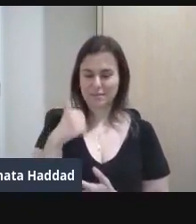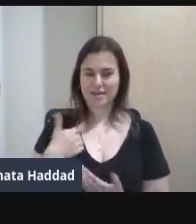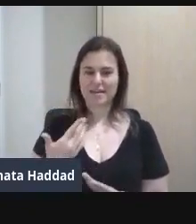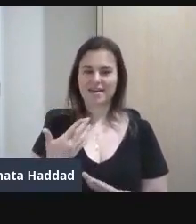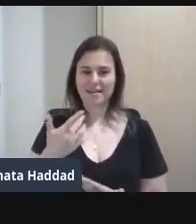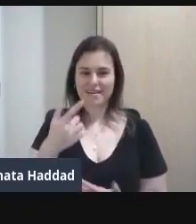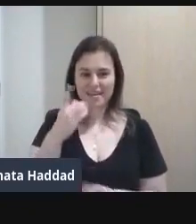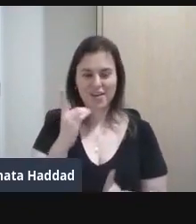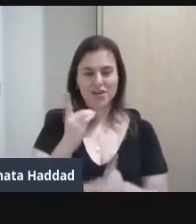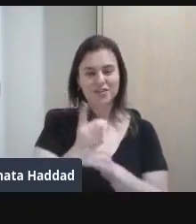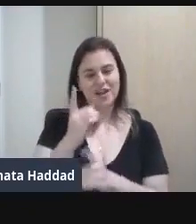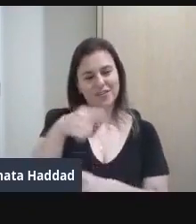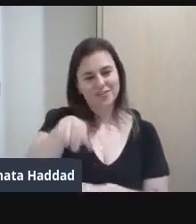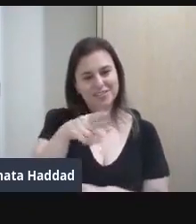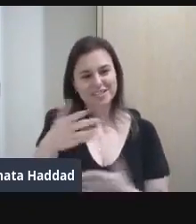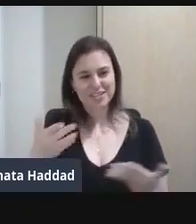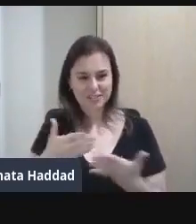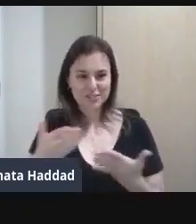Ora